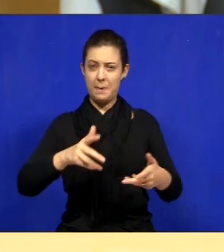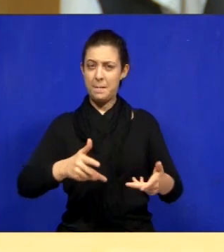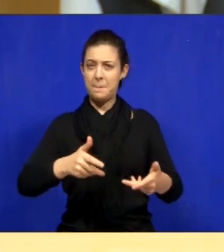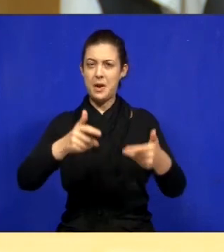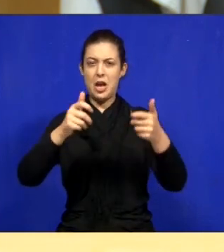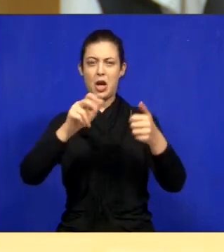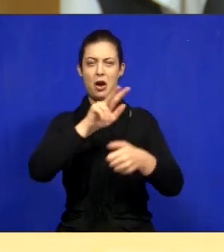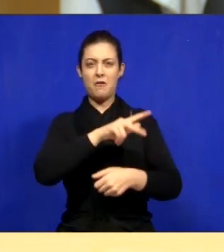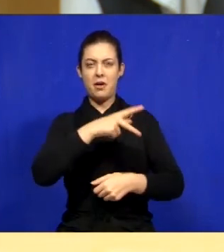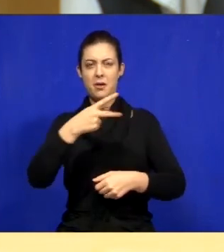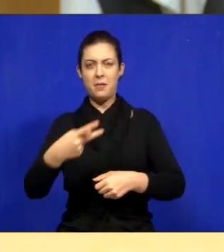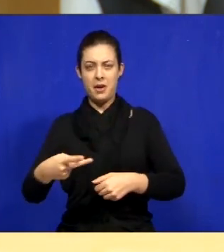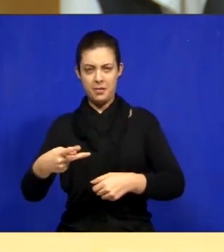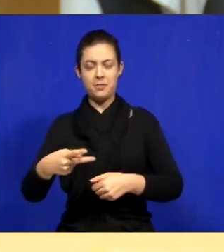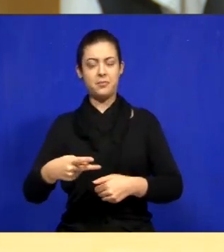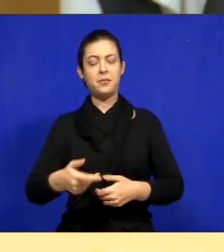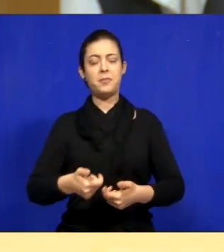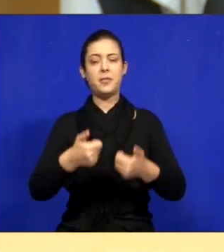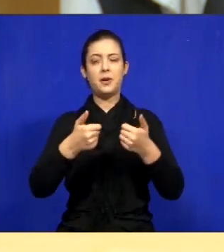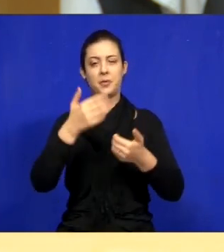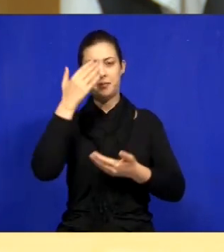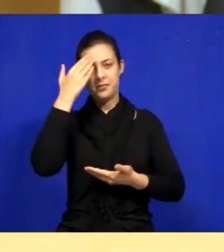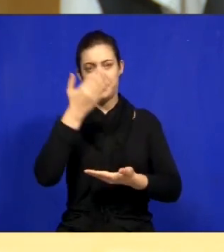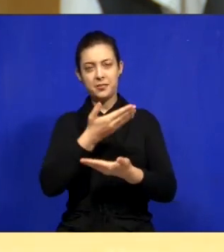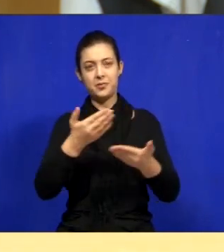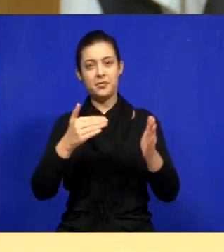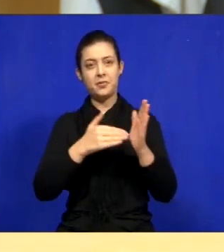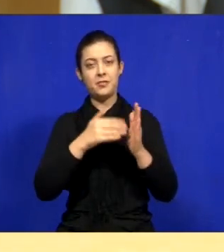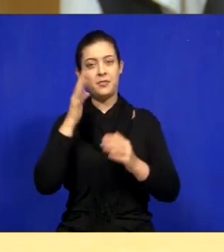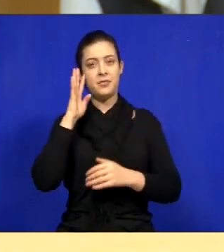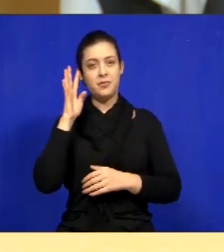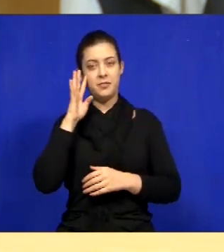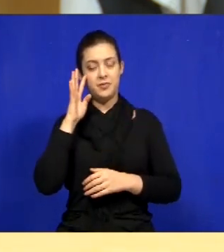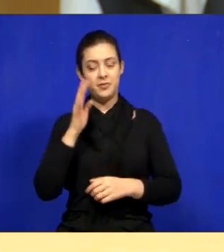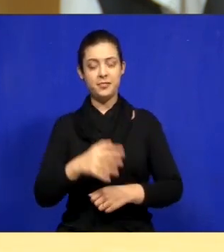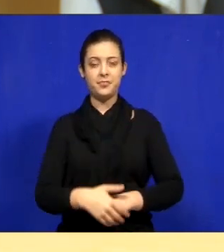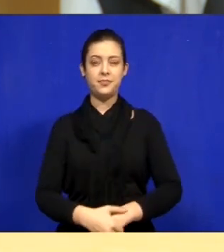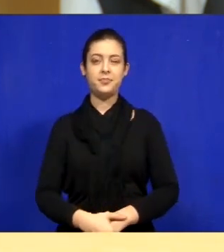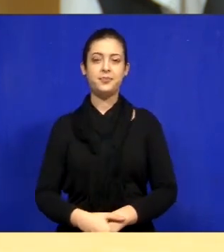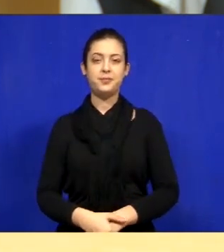cidade do Vale Paraíba. Obrigado a todos e até quarta-feira se Deus quiser.